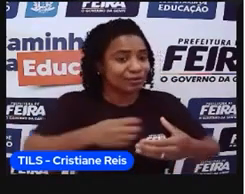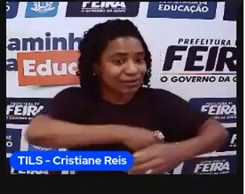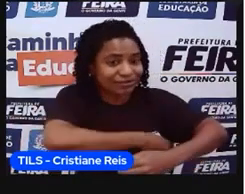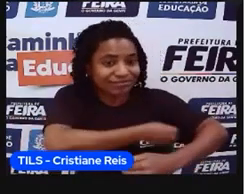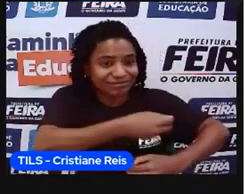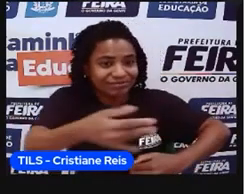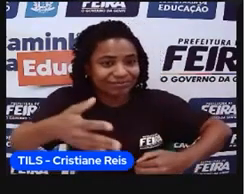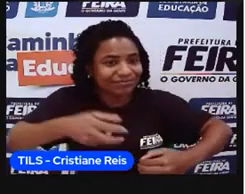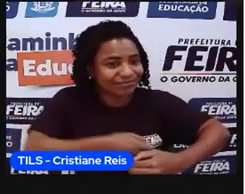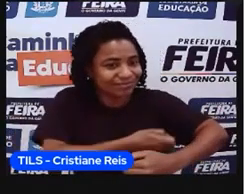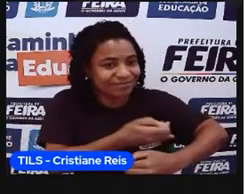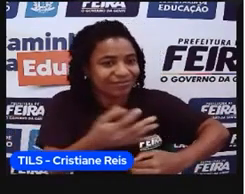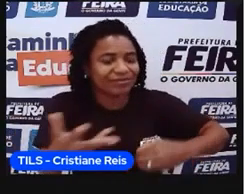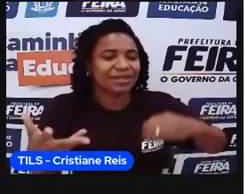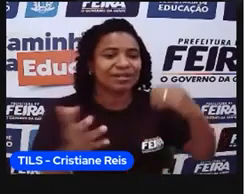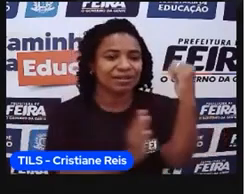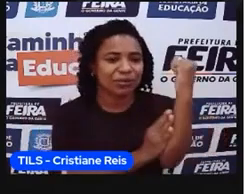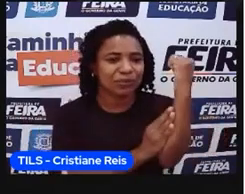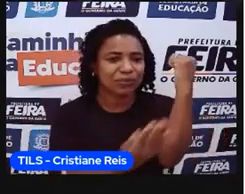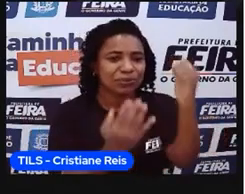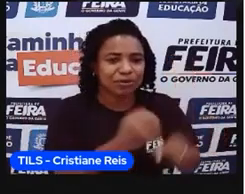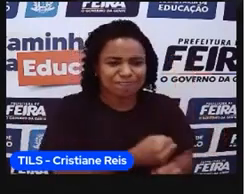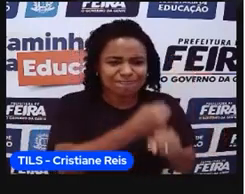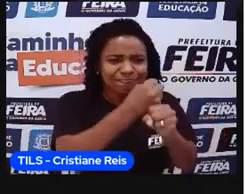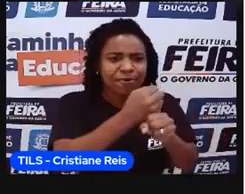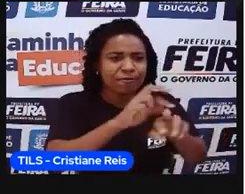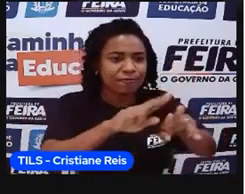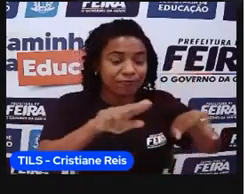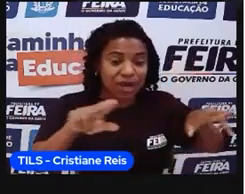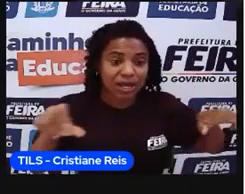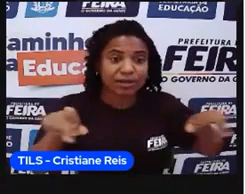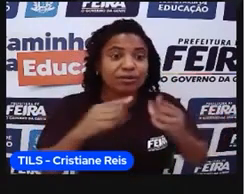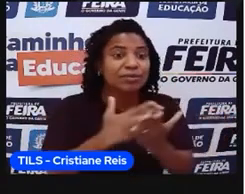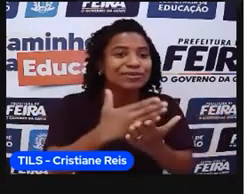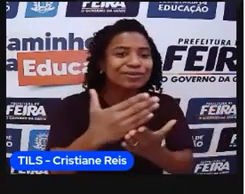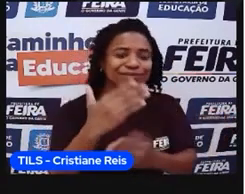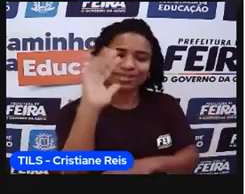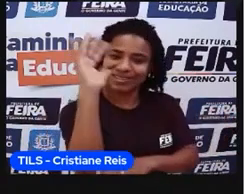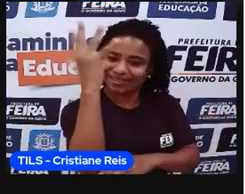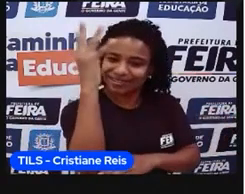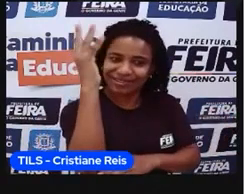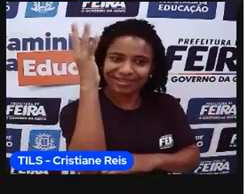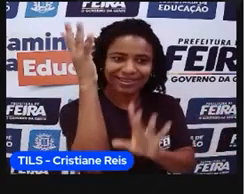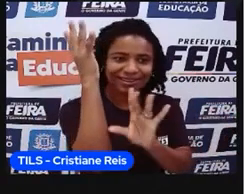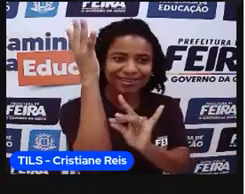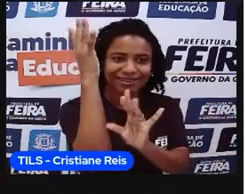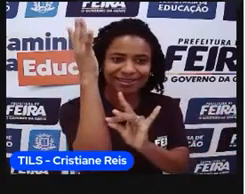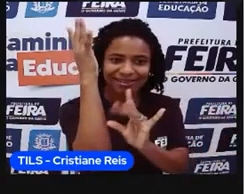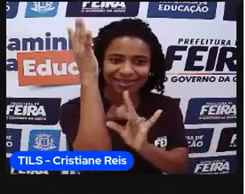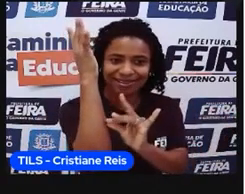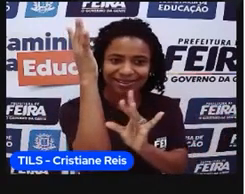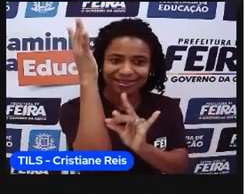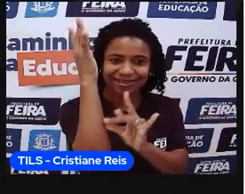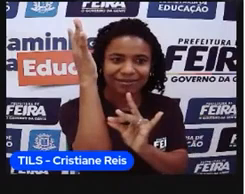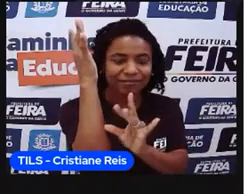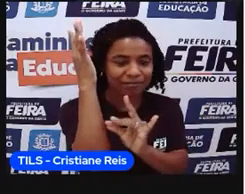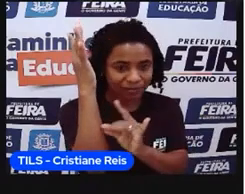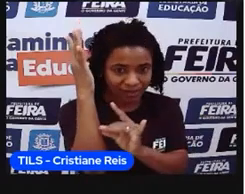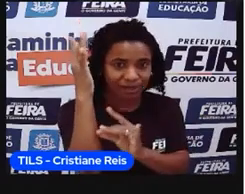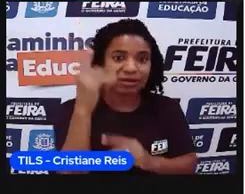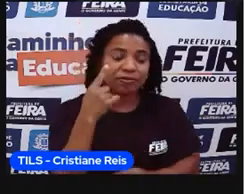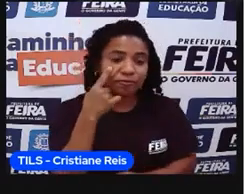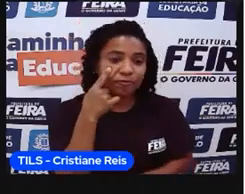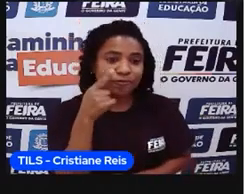começamos a mexer um pouco com a questão da borracha. E esse tipo de ocupação aqui, a gente começou a perceber que é tipo uma ocupação dendrítica, ó,